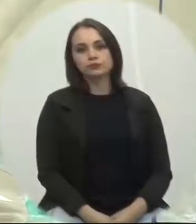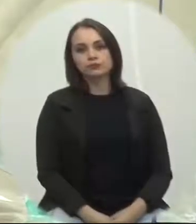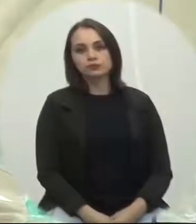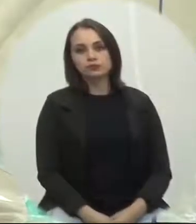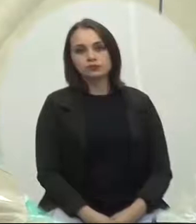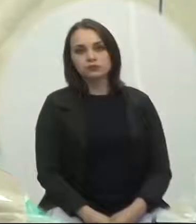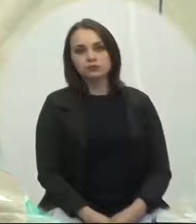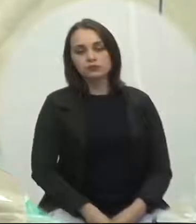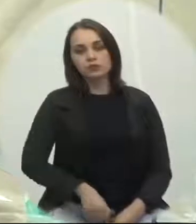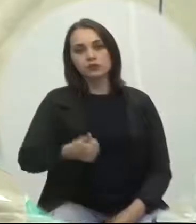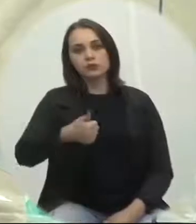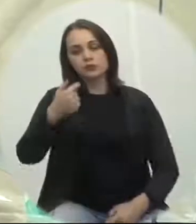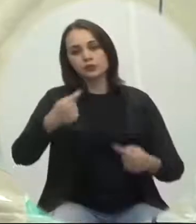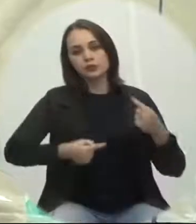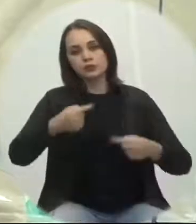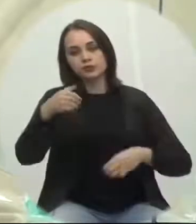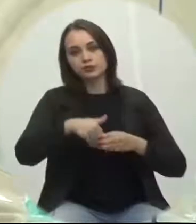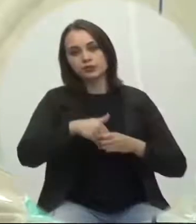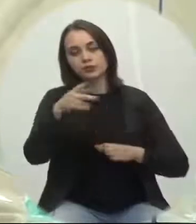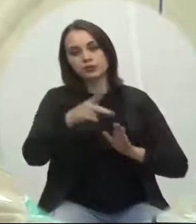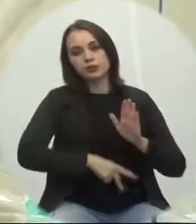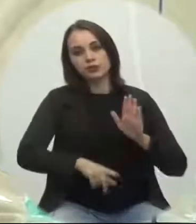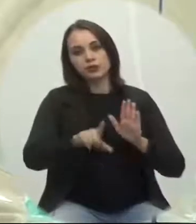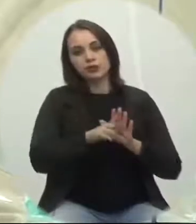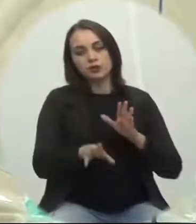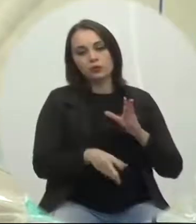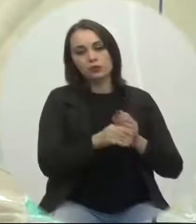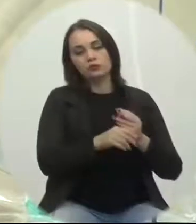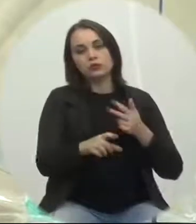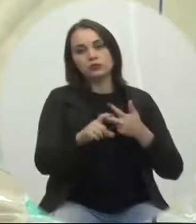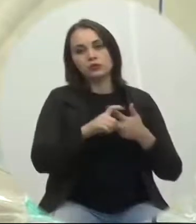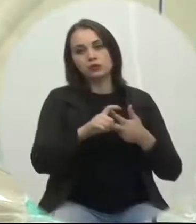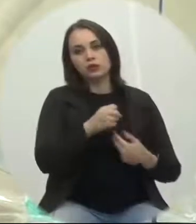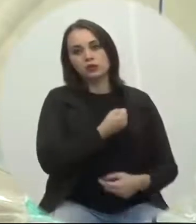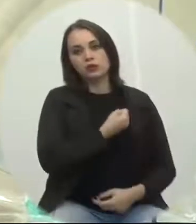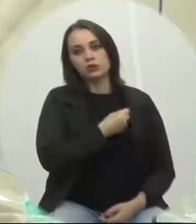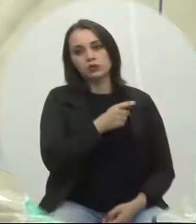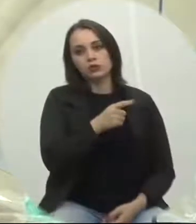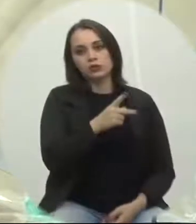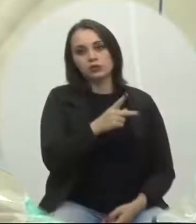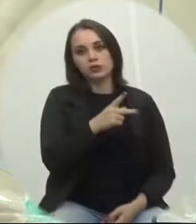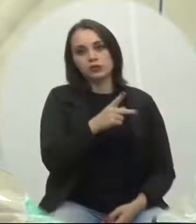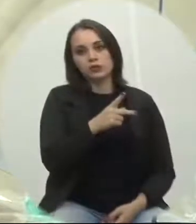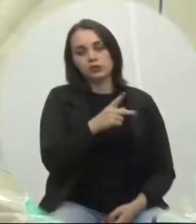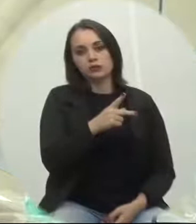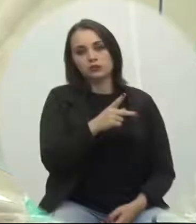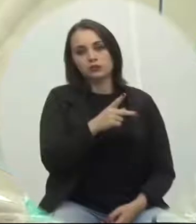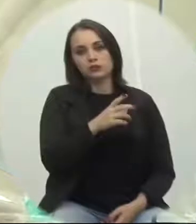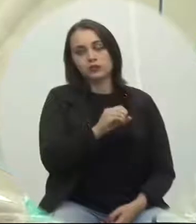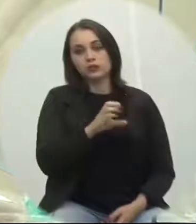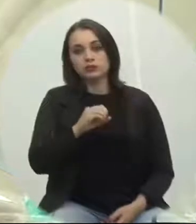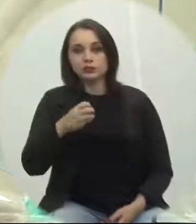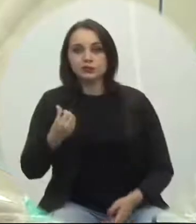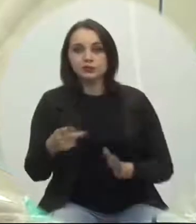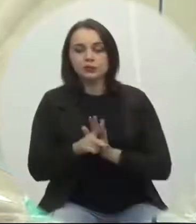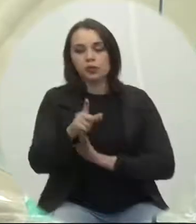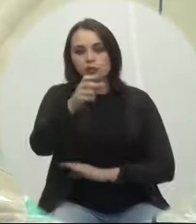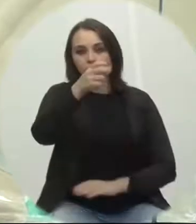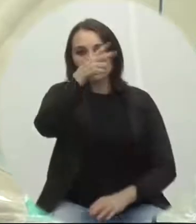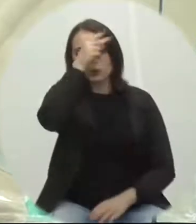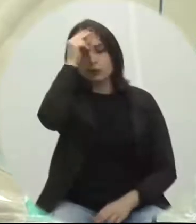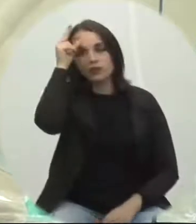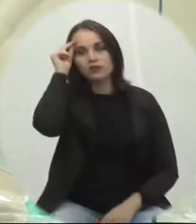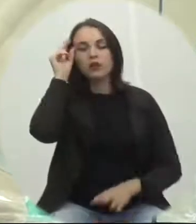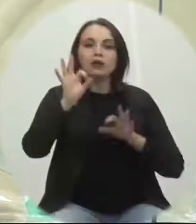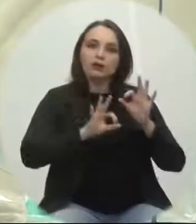Em primeira discussão e votação, o projeto de lei complementar do Poder Executivo PLC-PE006-21, de autoria do Prefeito Municipal, que